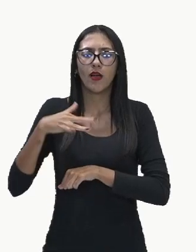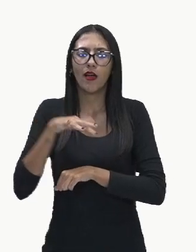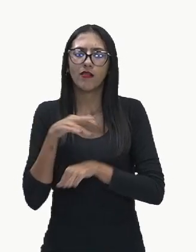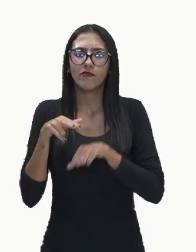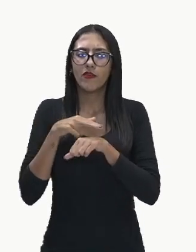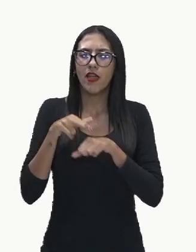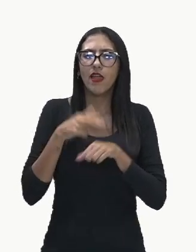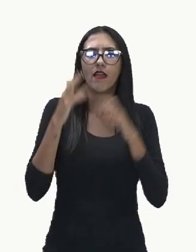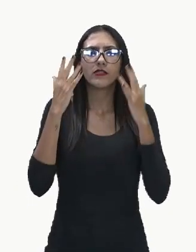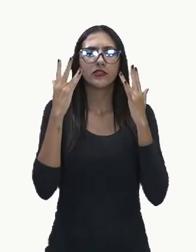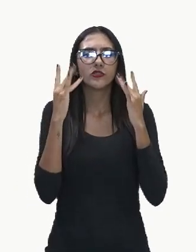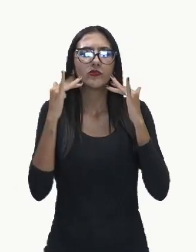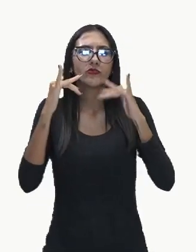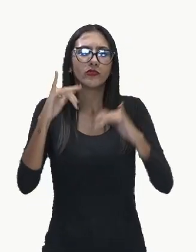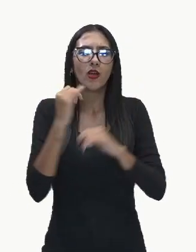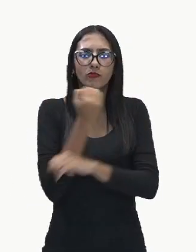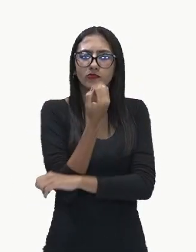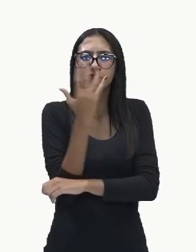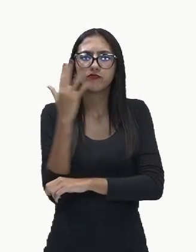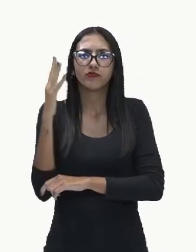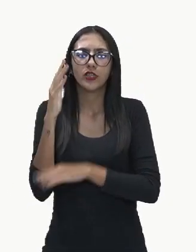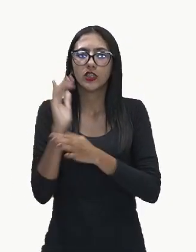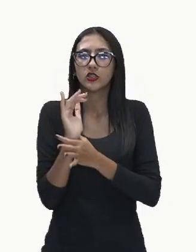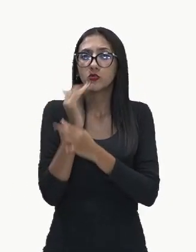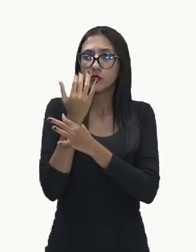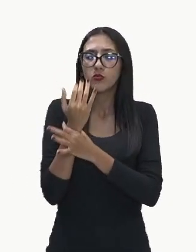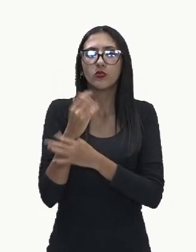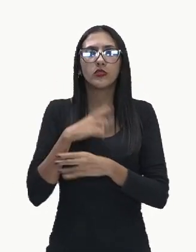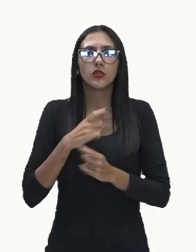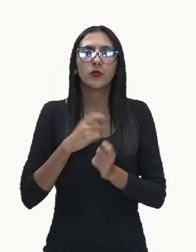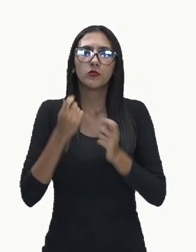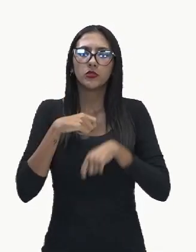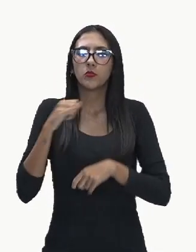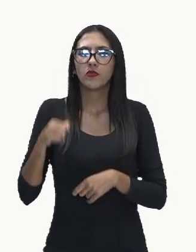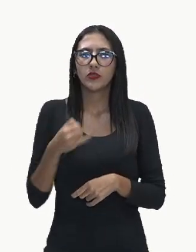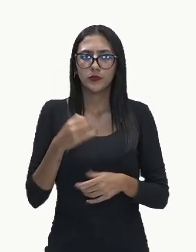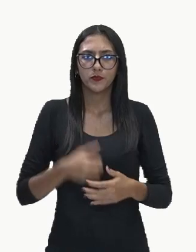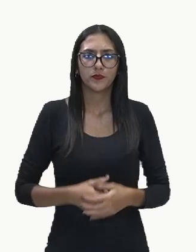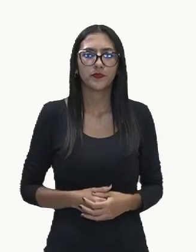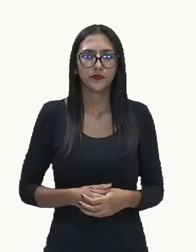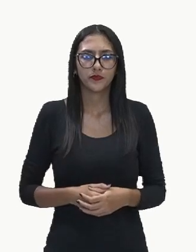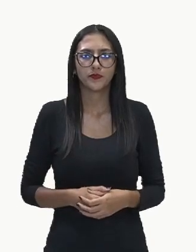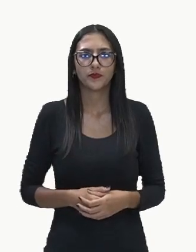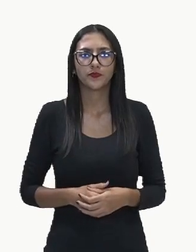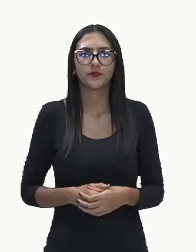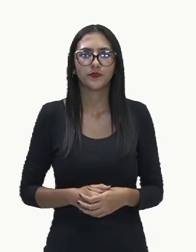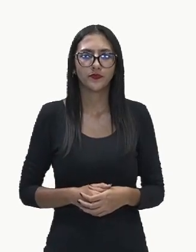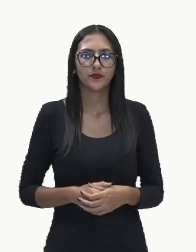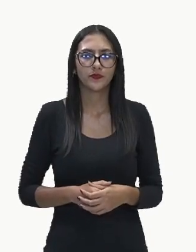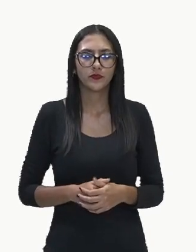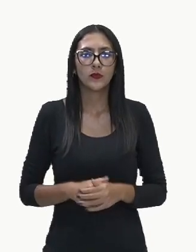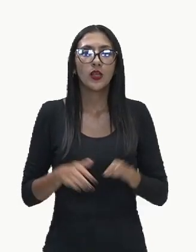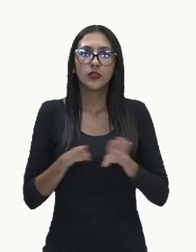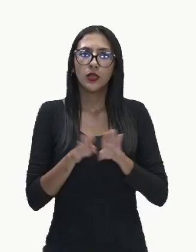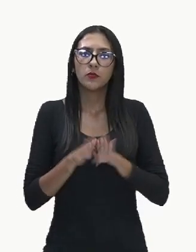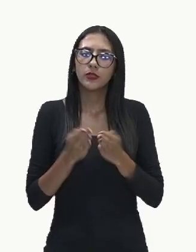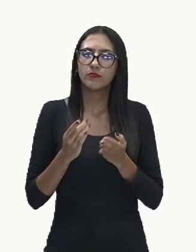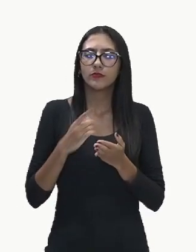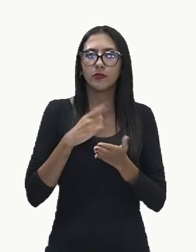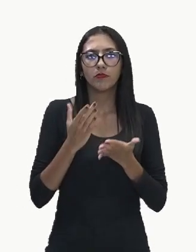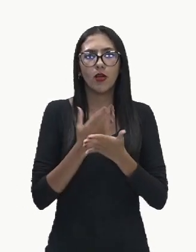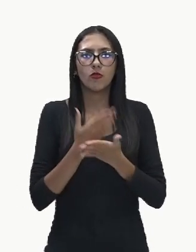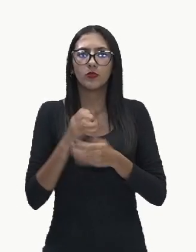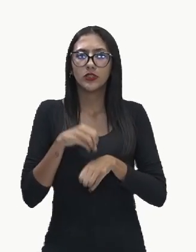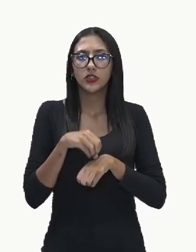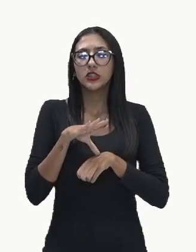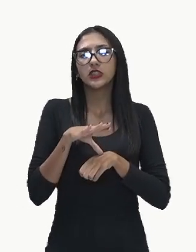verdes seguros e funcionais além disso gente a gente precisa colocar aqui umas sugestões que são muito